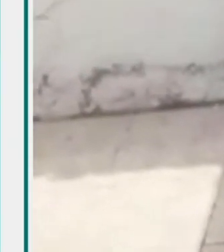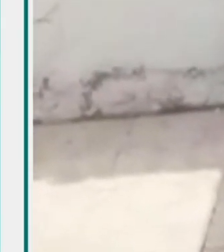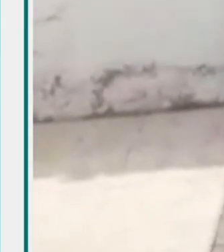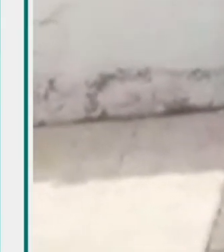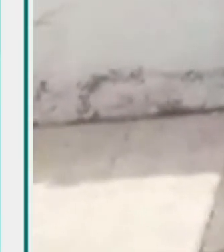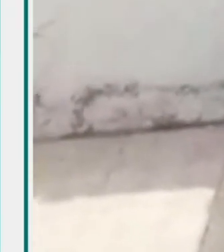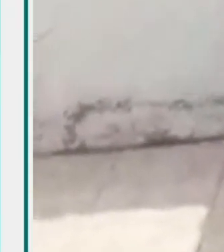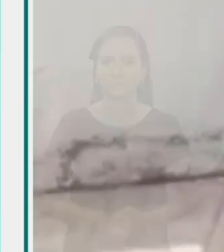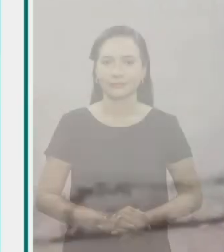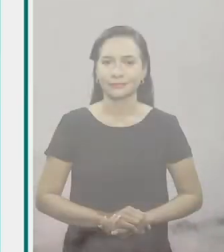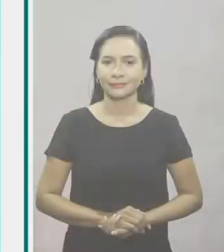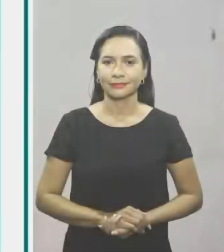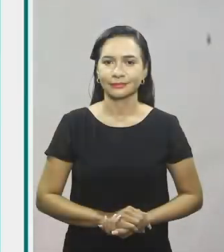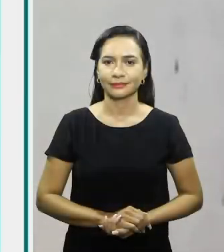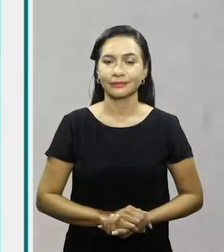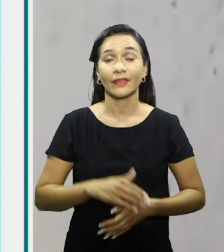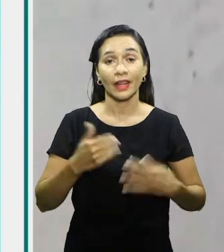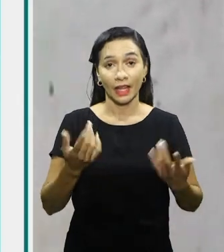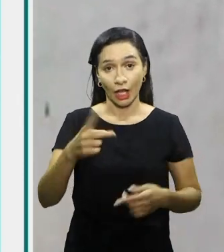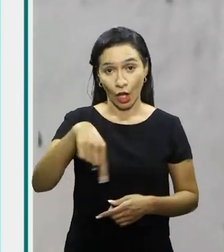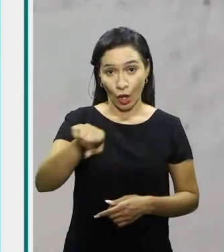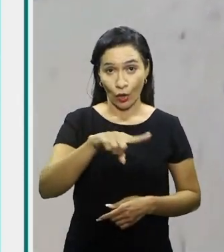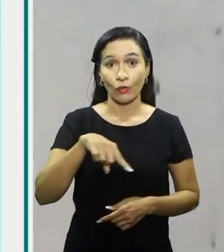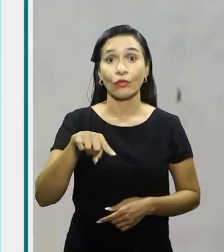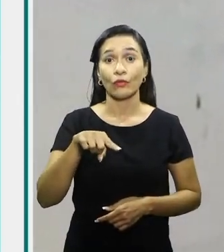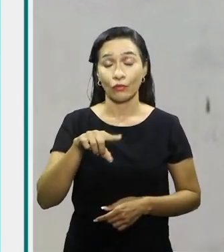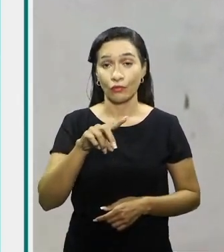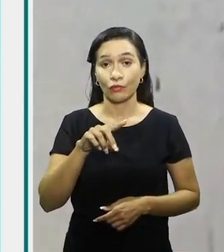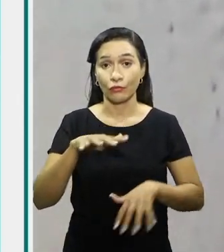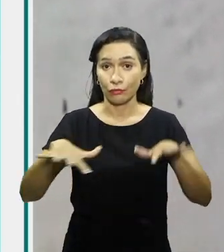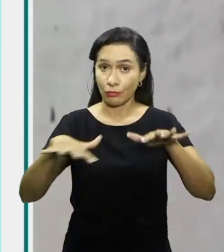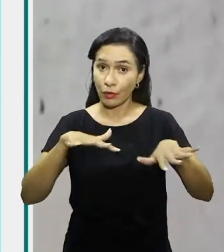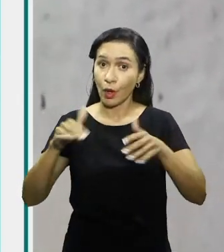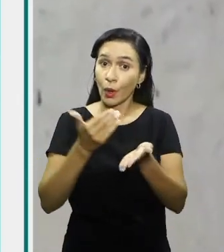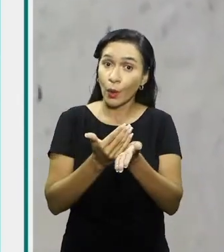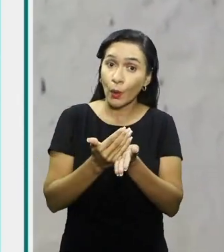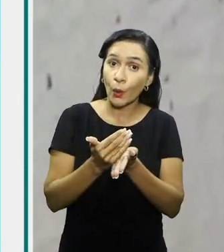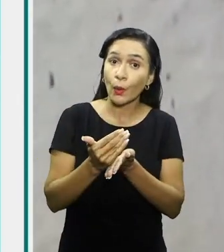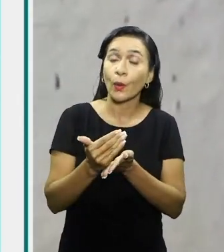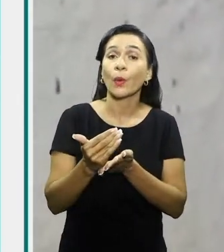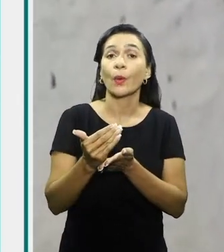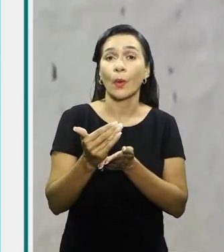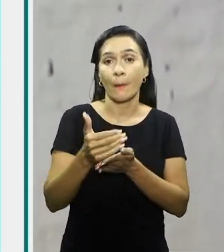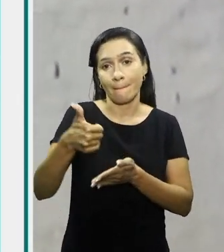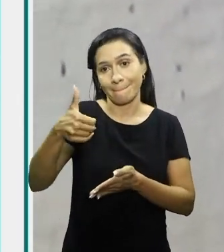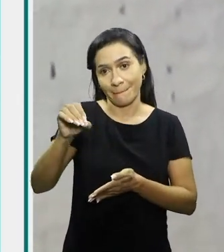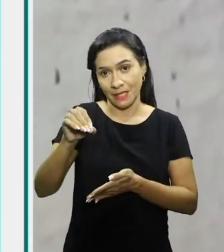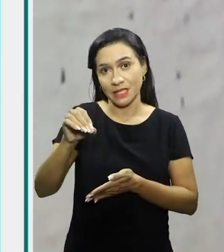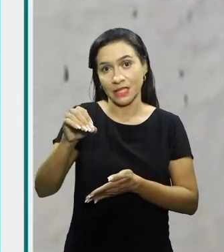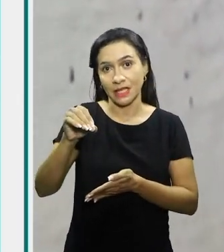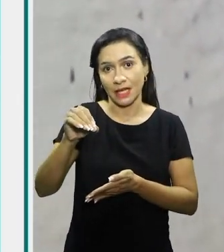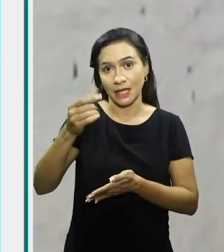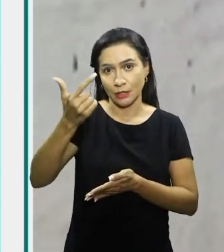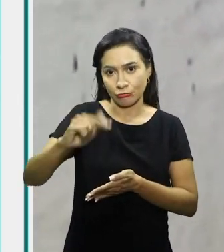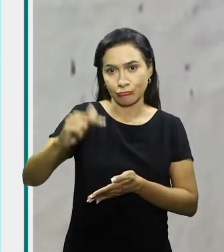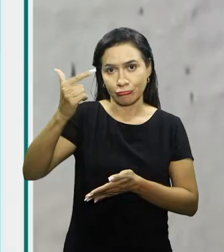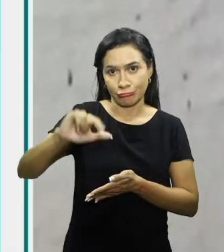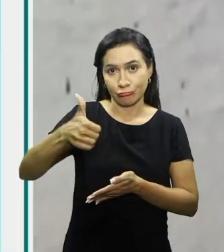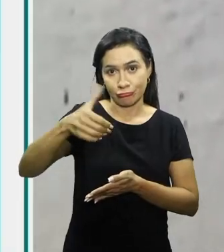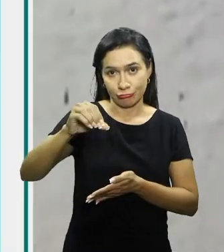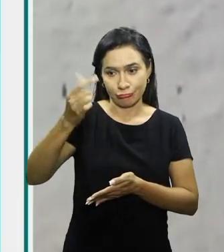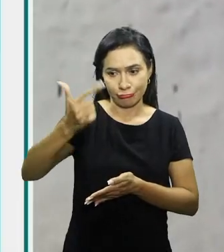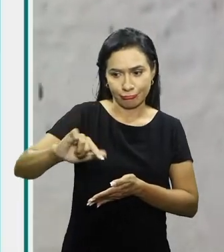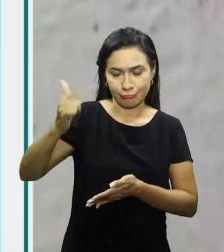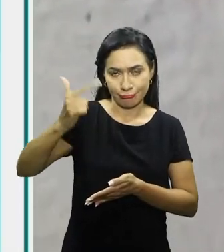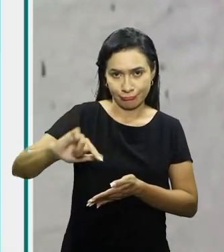Certo? Vocês vão fazendo o movimento, vocês podem começar iniciando fazendo 10 repetições. Como